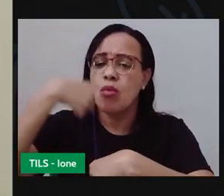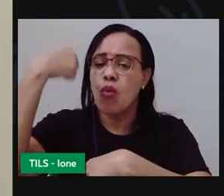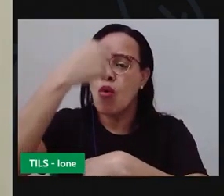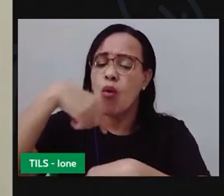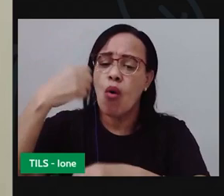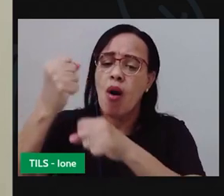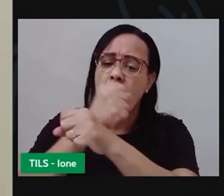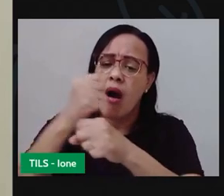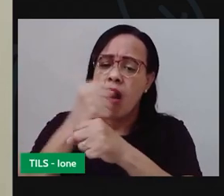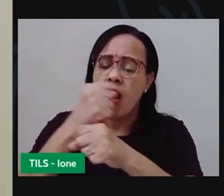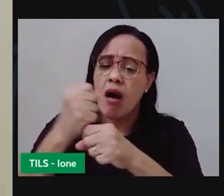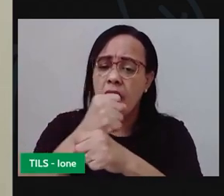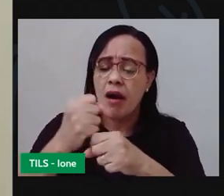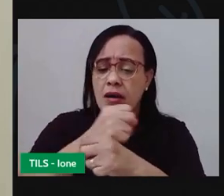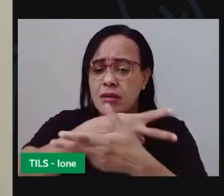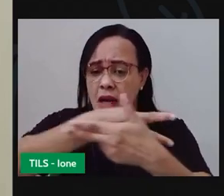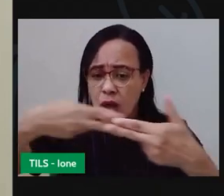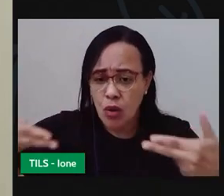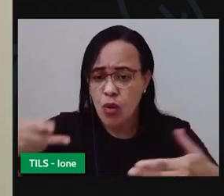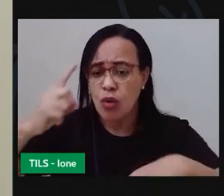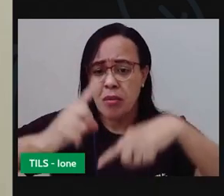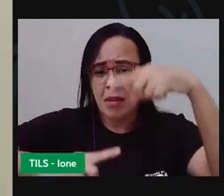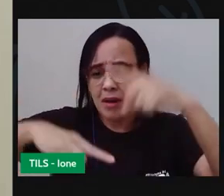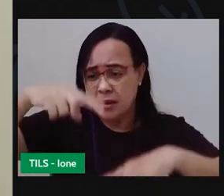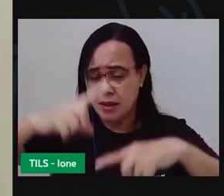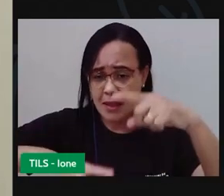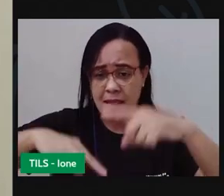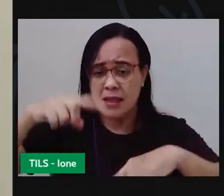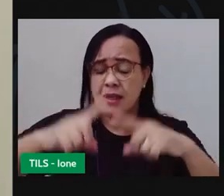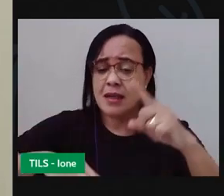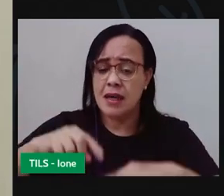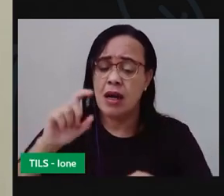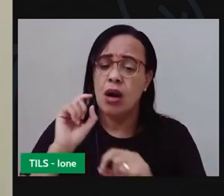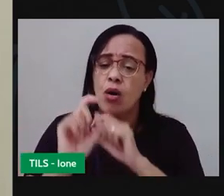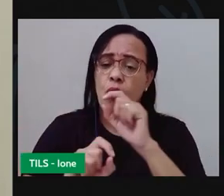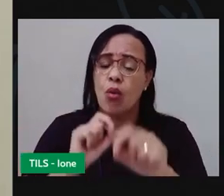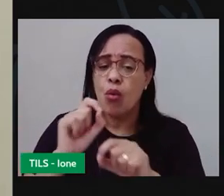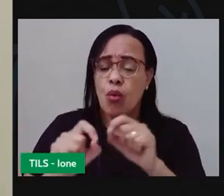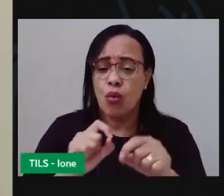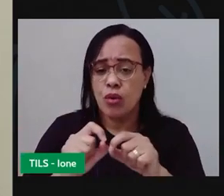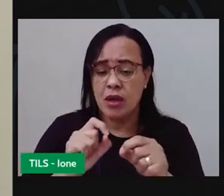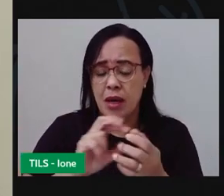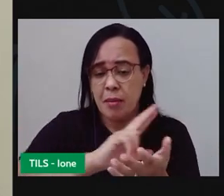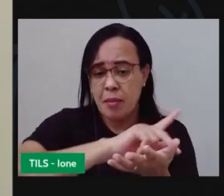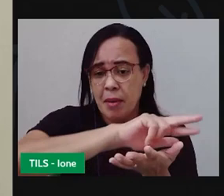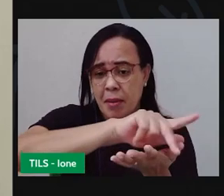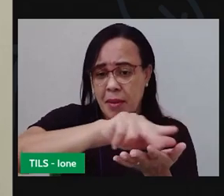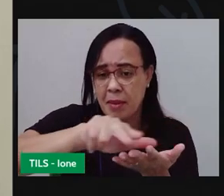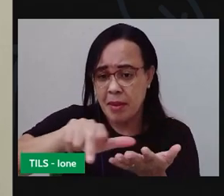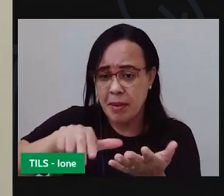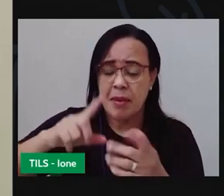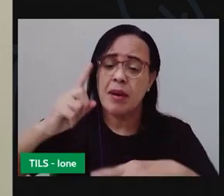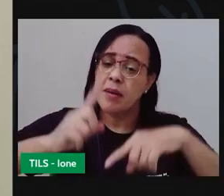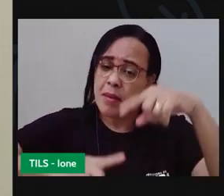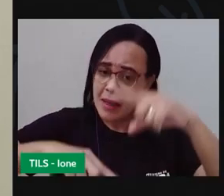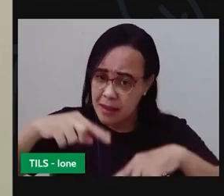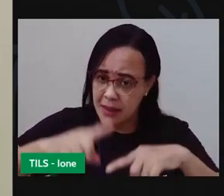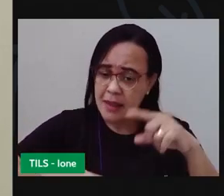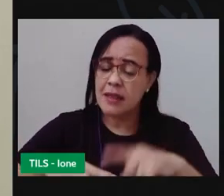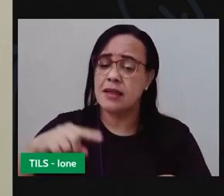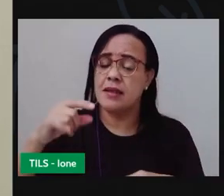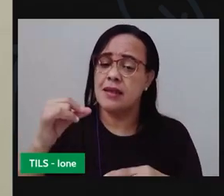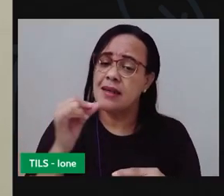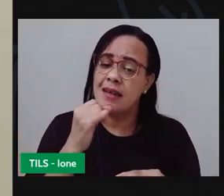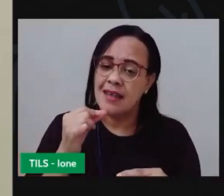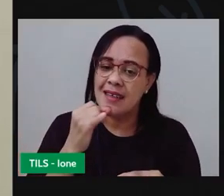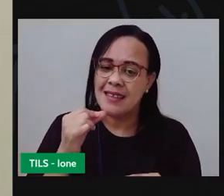que são utilizados para produzir objetos embalagens de diferentes materiais como por exemplo